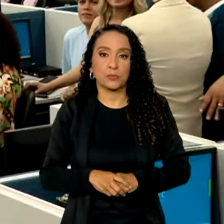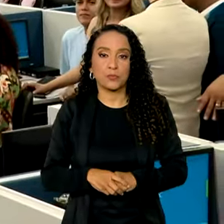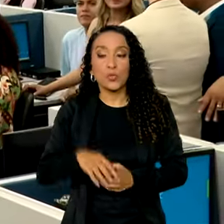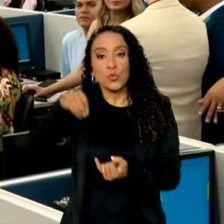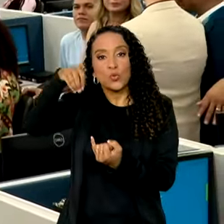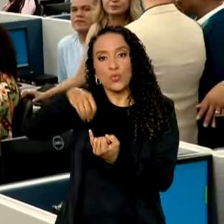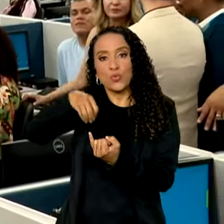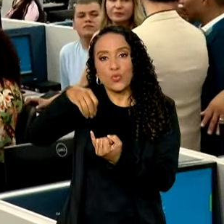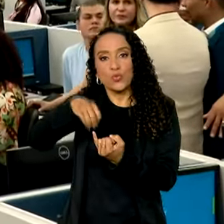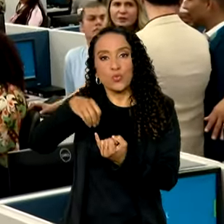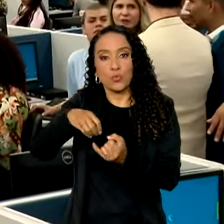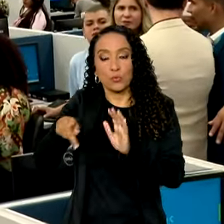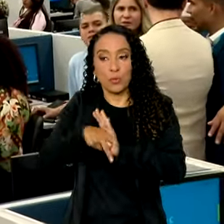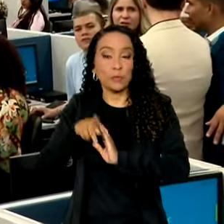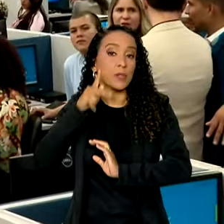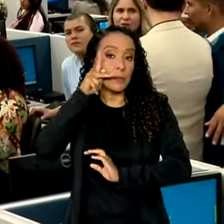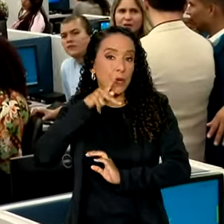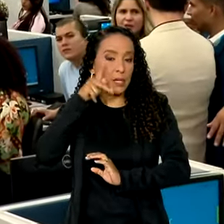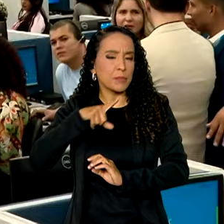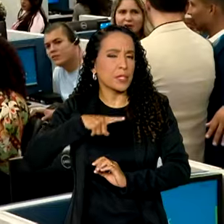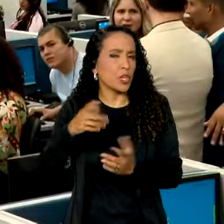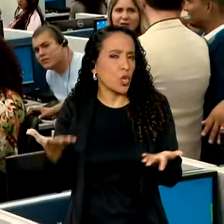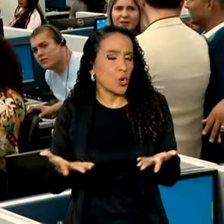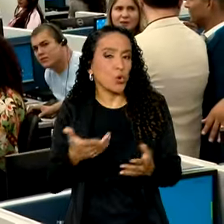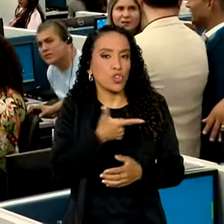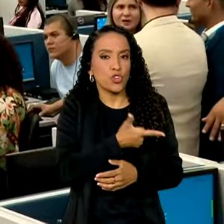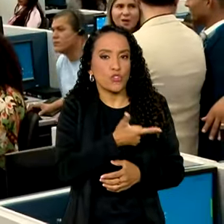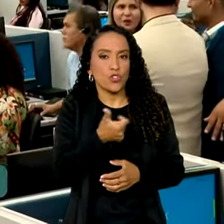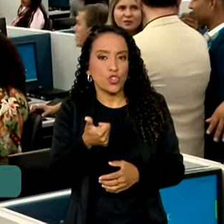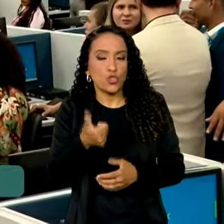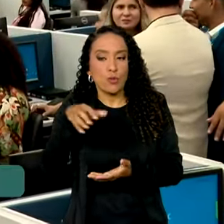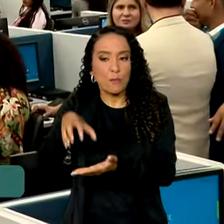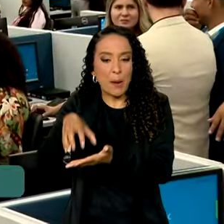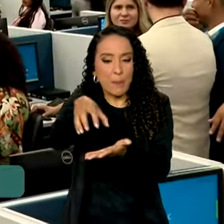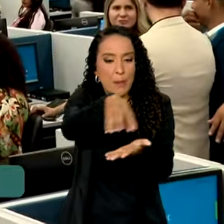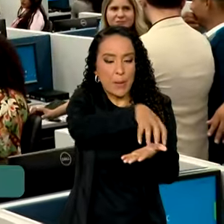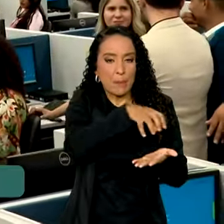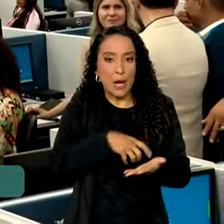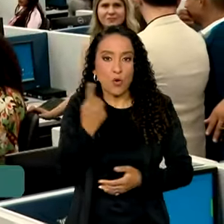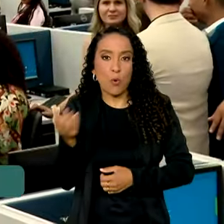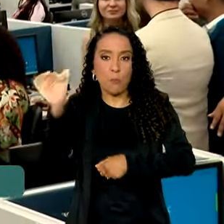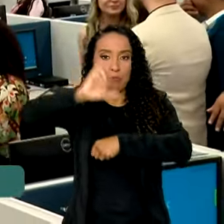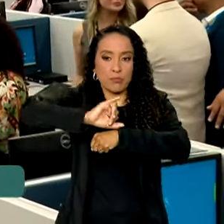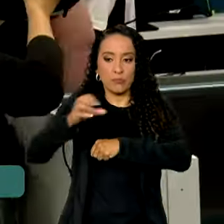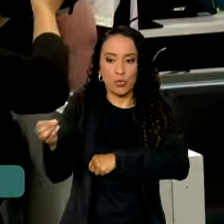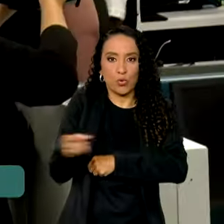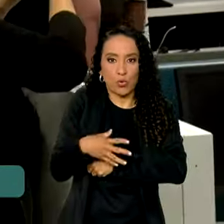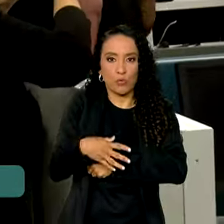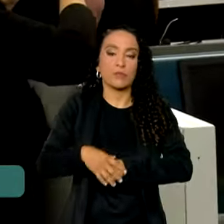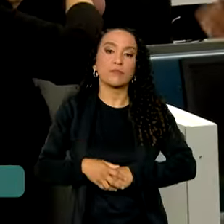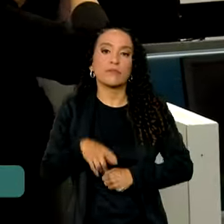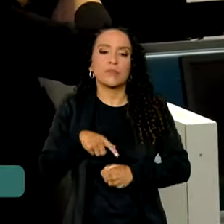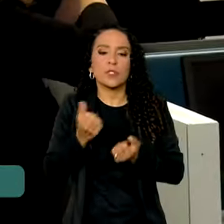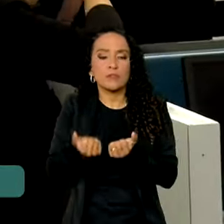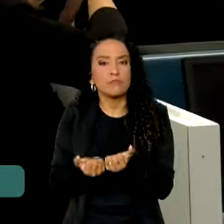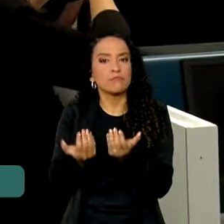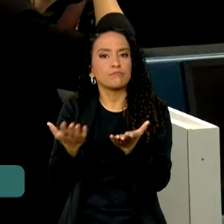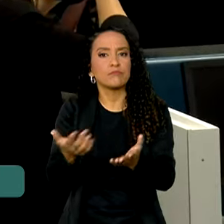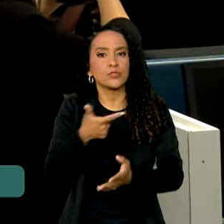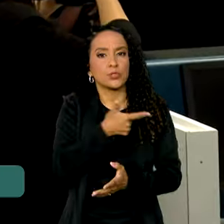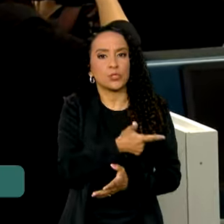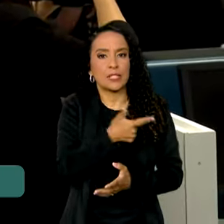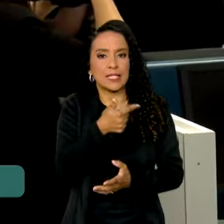Instituto Federal da Paraíba conta hoje com 21 campi e um polo de inovação. São oferecidos